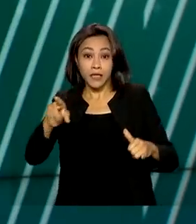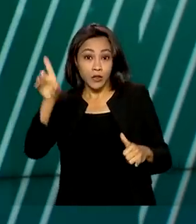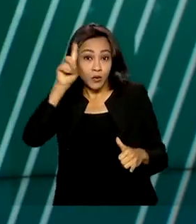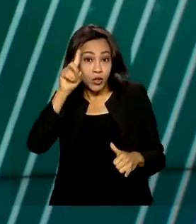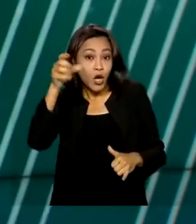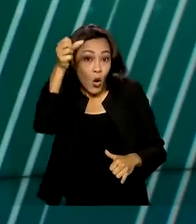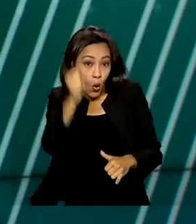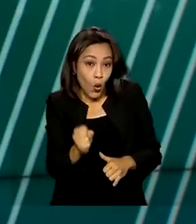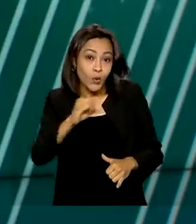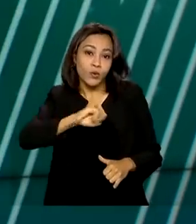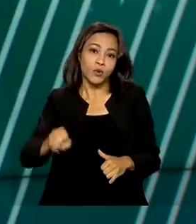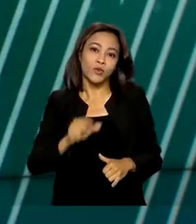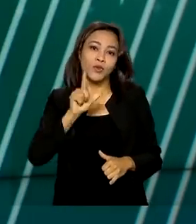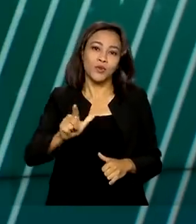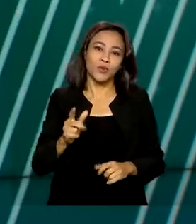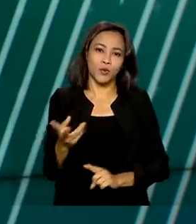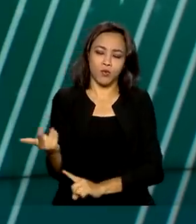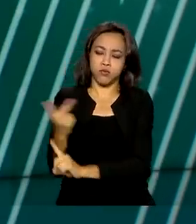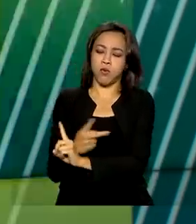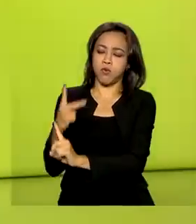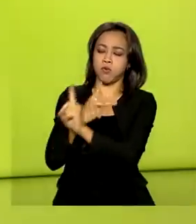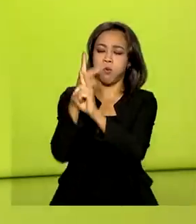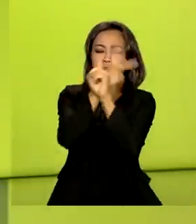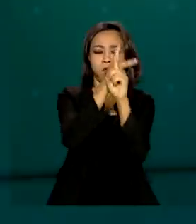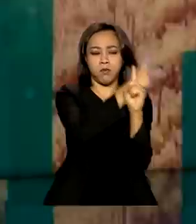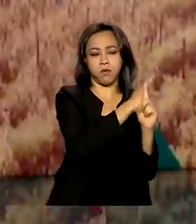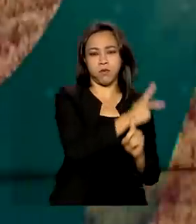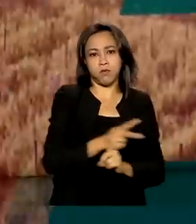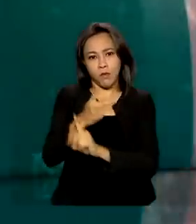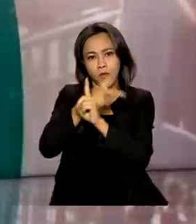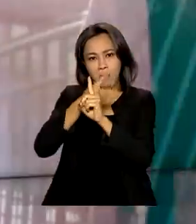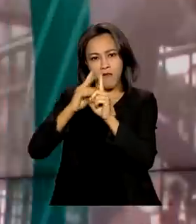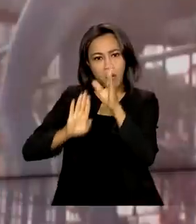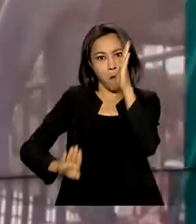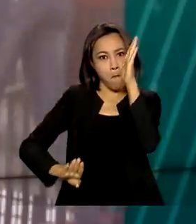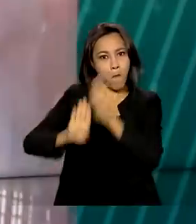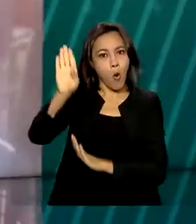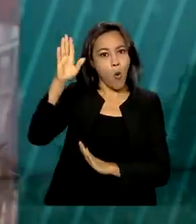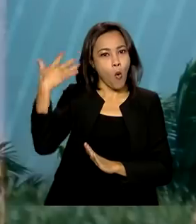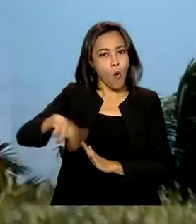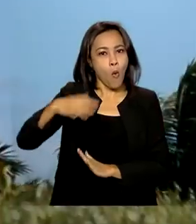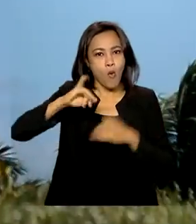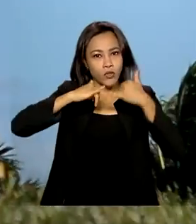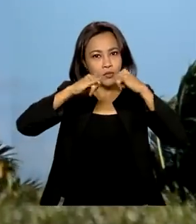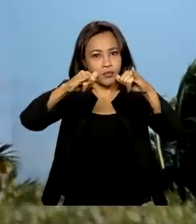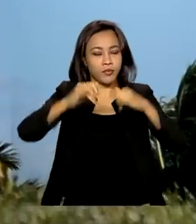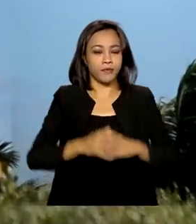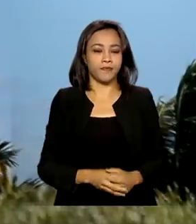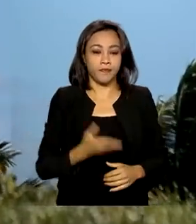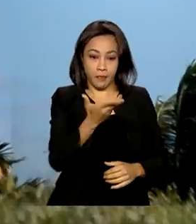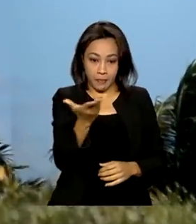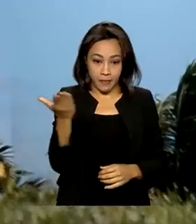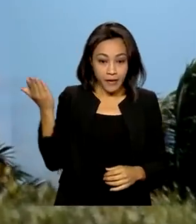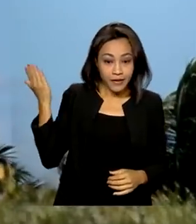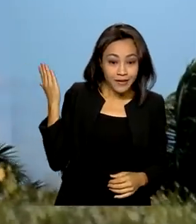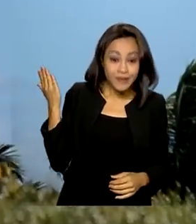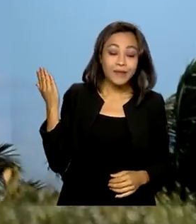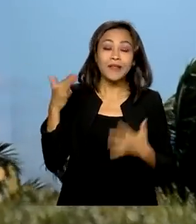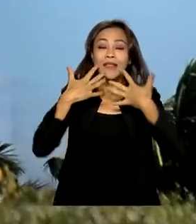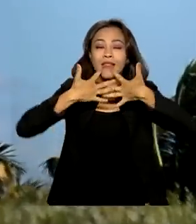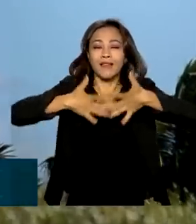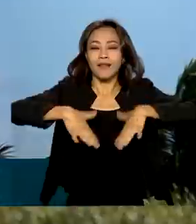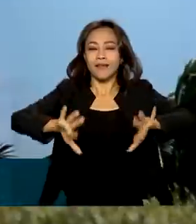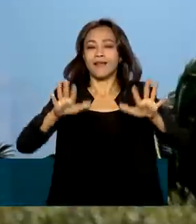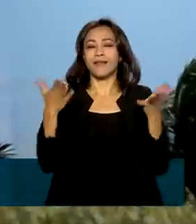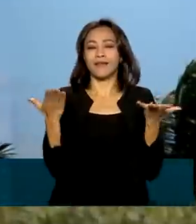8 de julho, os parques eólicos brasileiros bateram recorde de geração. Fonte renovável e